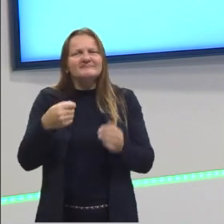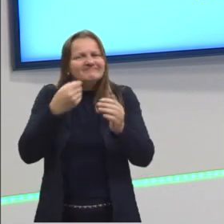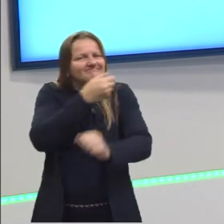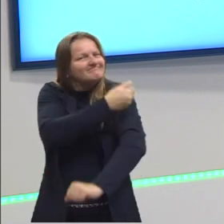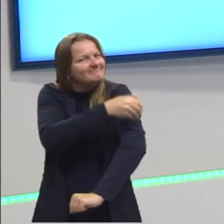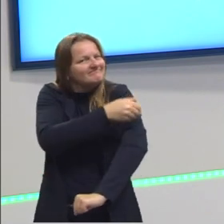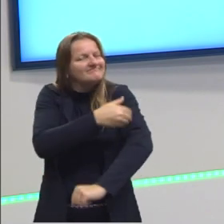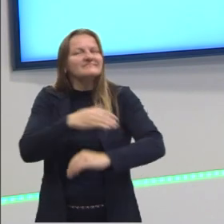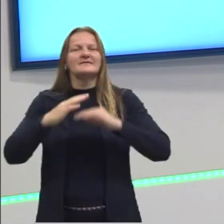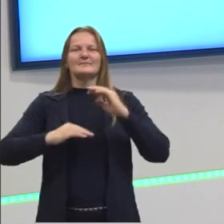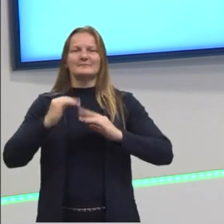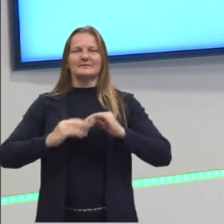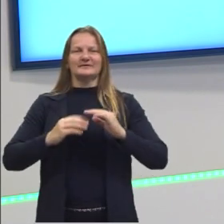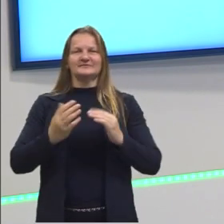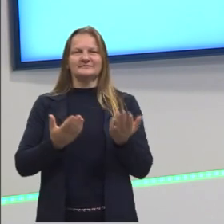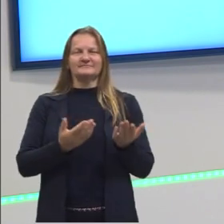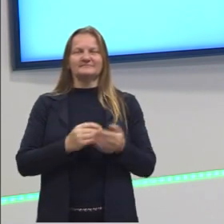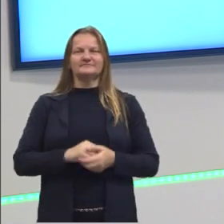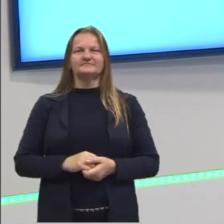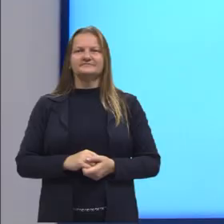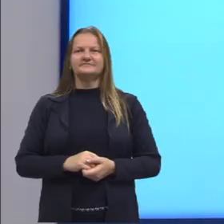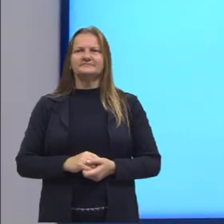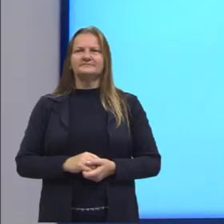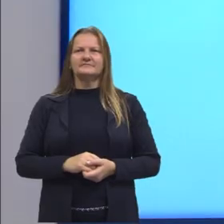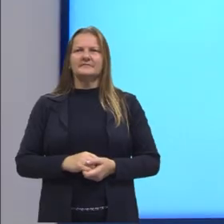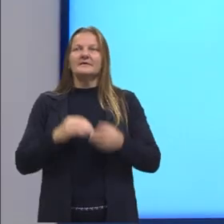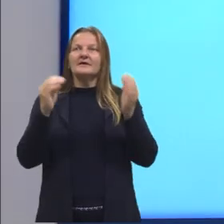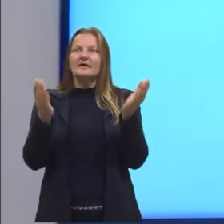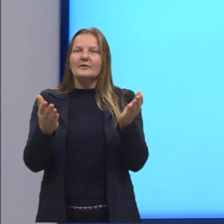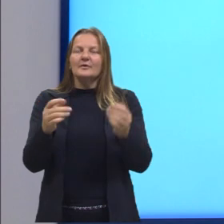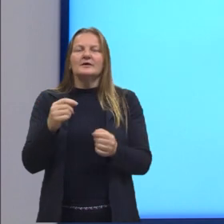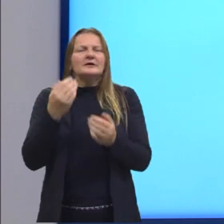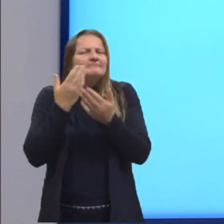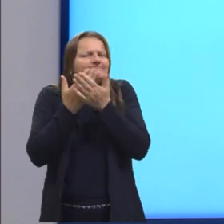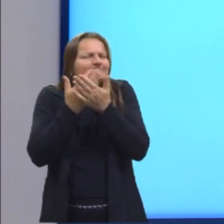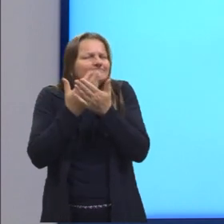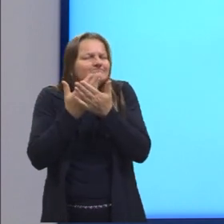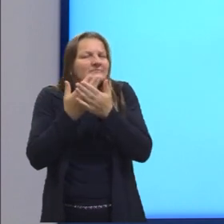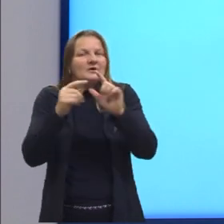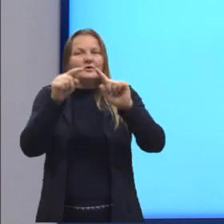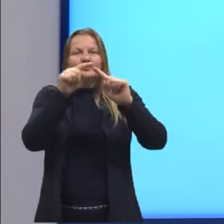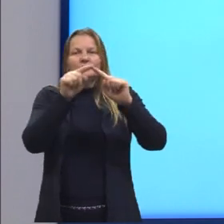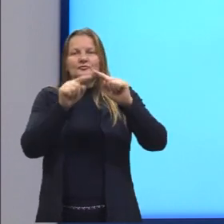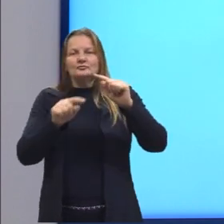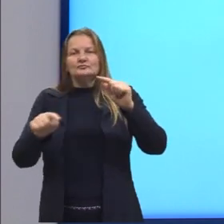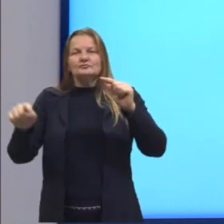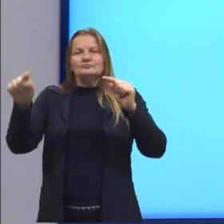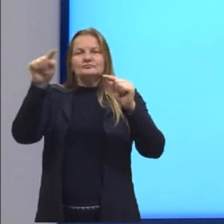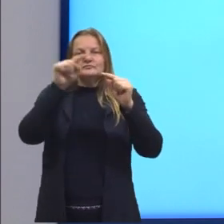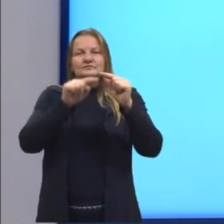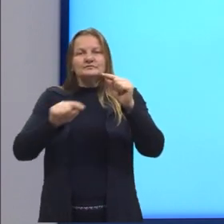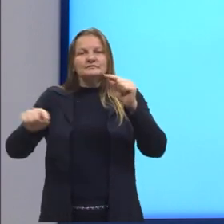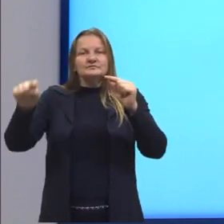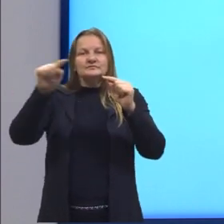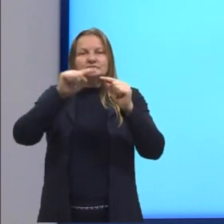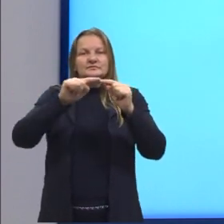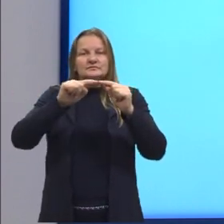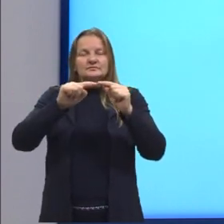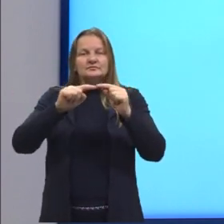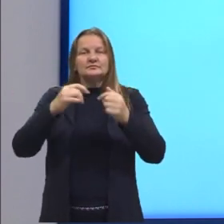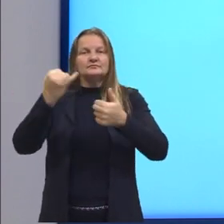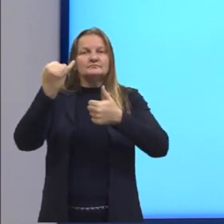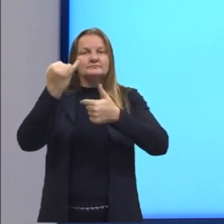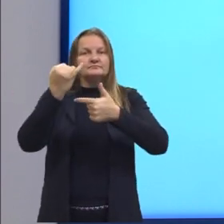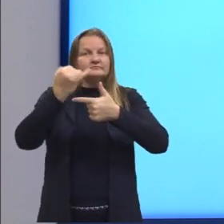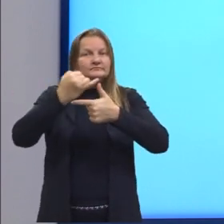de casa. Agora, então, nós vamos estudar o círculo trigonométrico. Como disse para